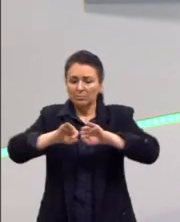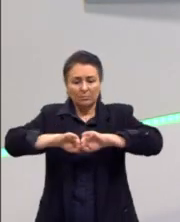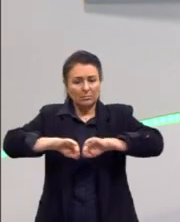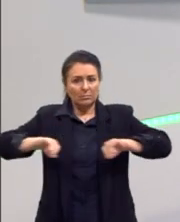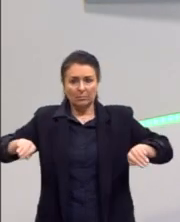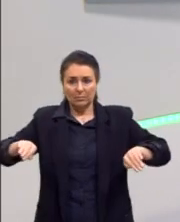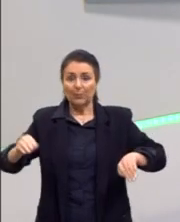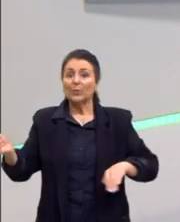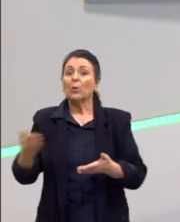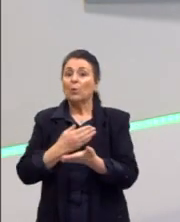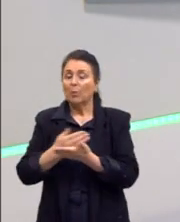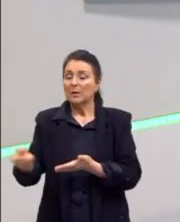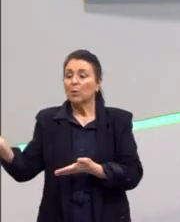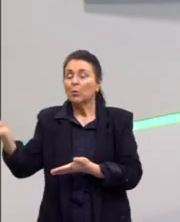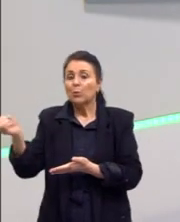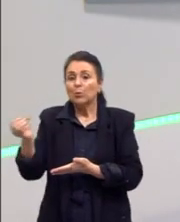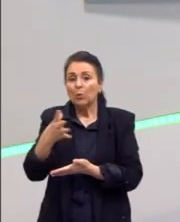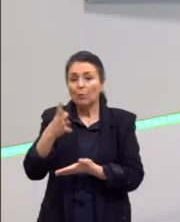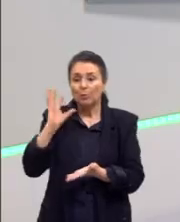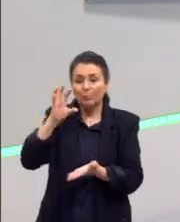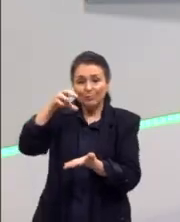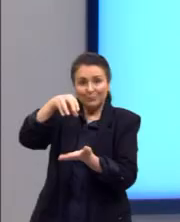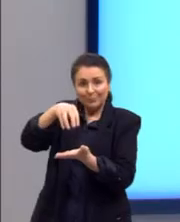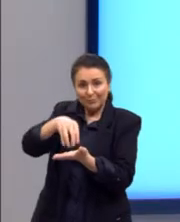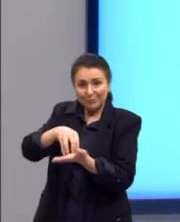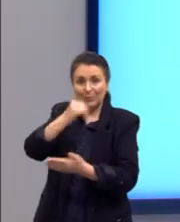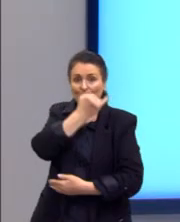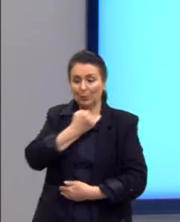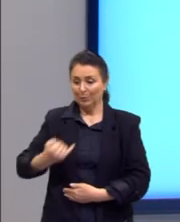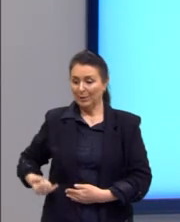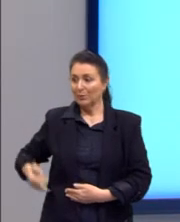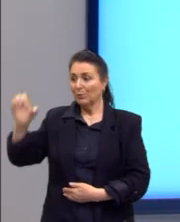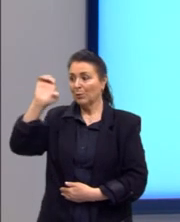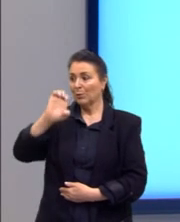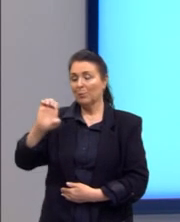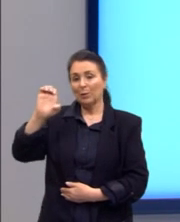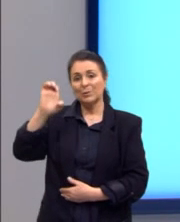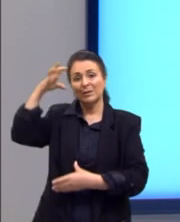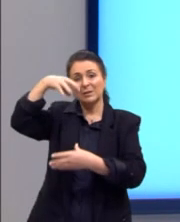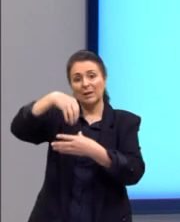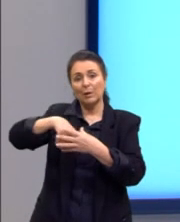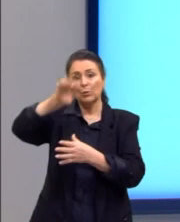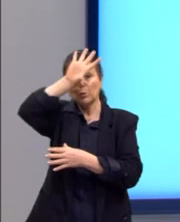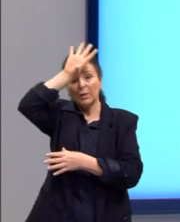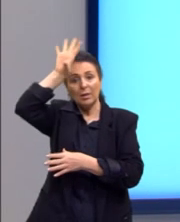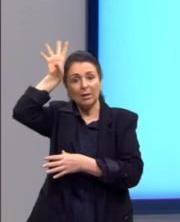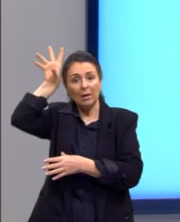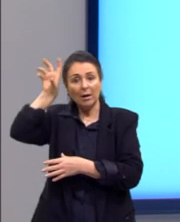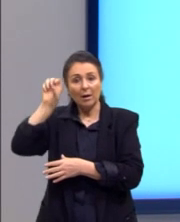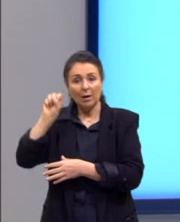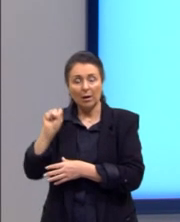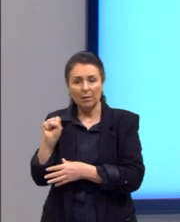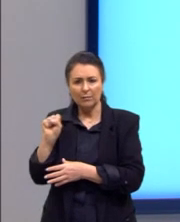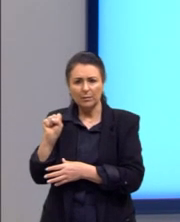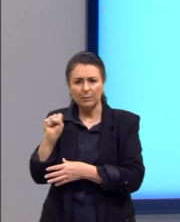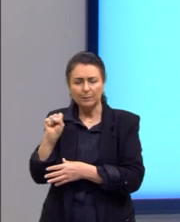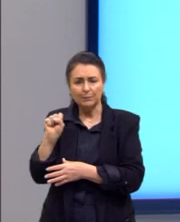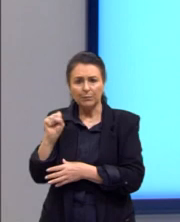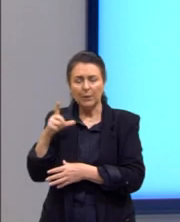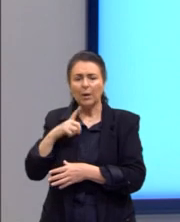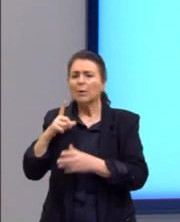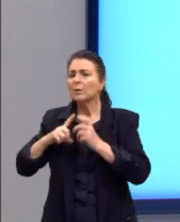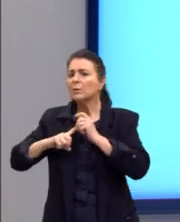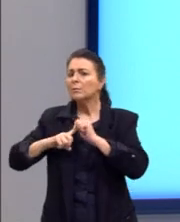neocolonialismo e imperialismo europeu lá na África. E esse grande extrativismo, quais eram os principais